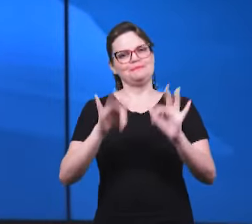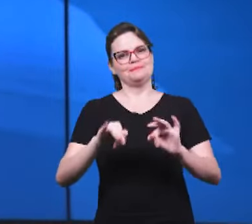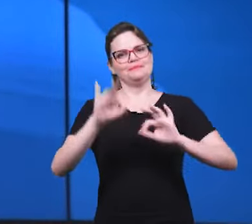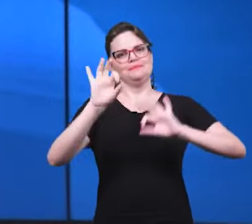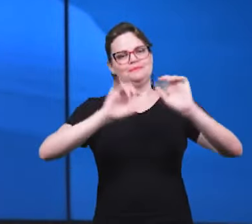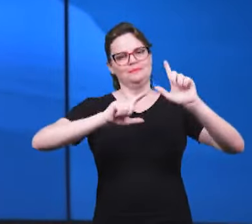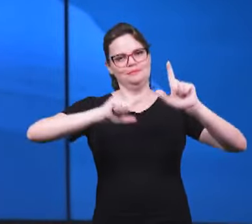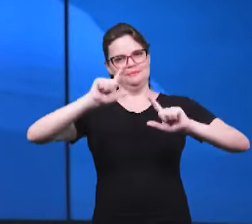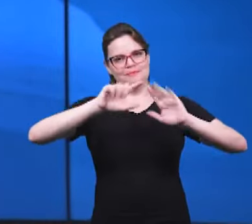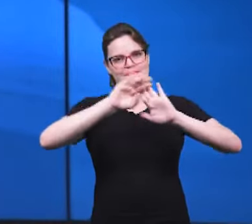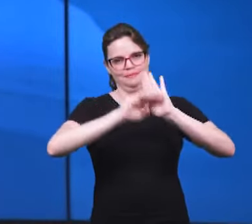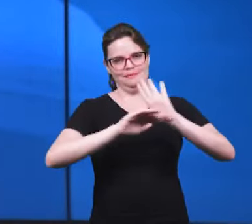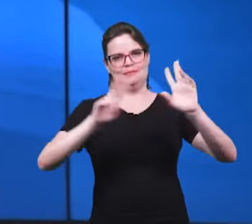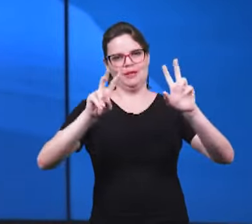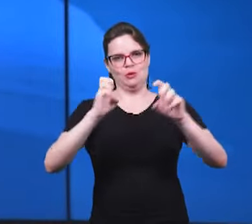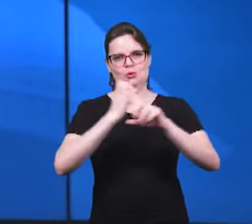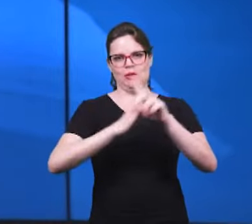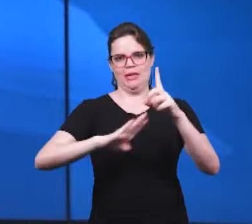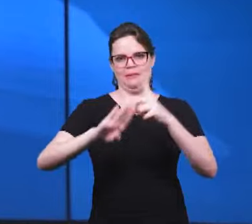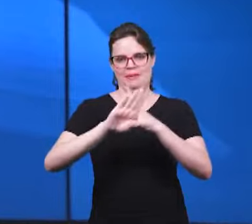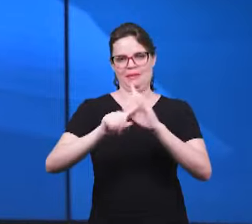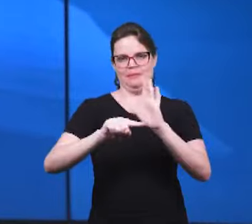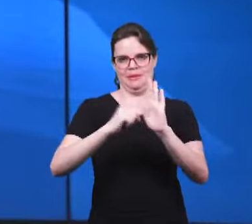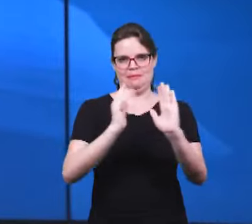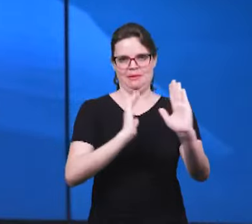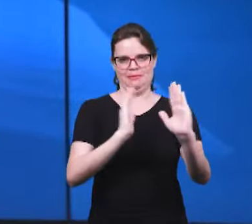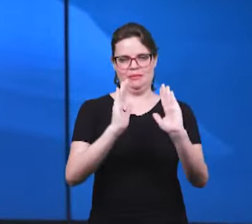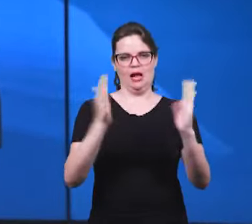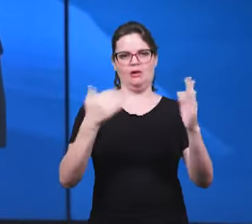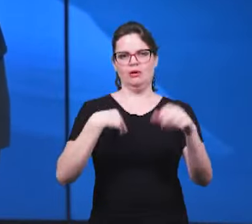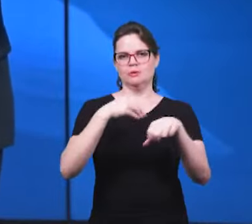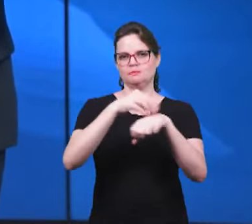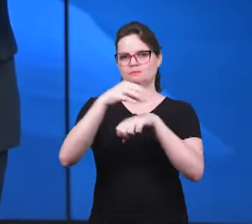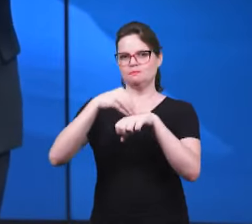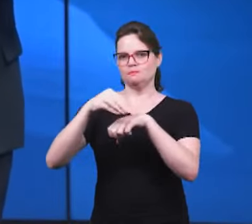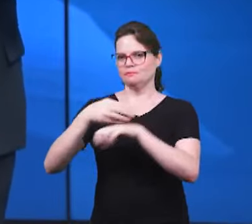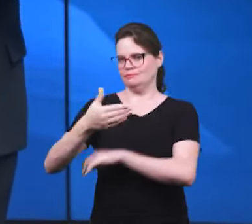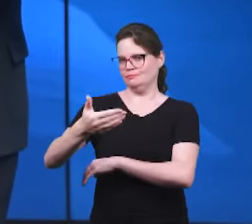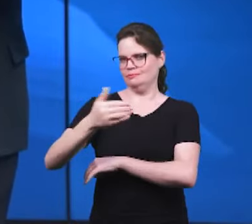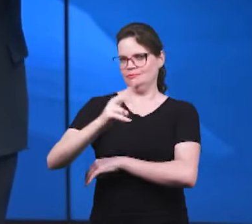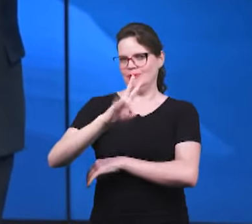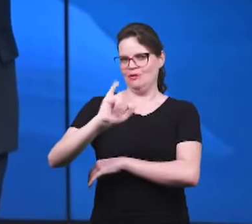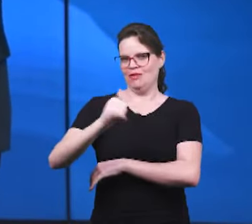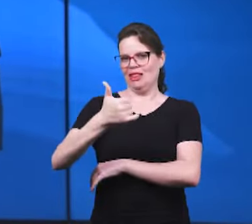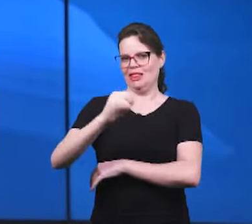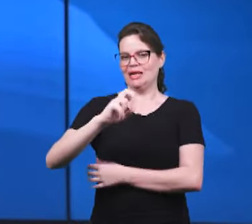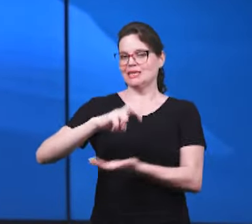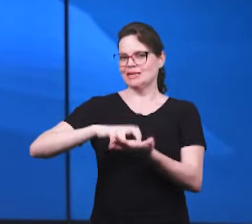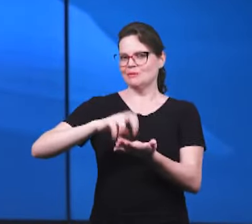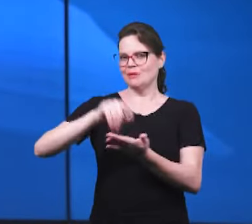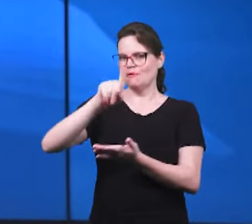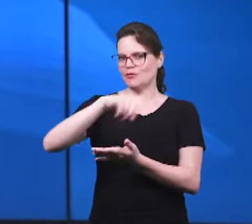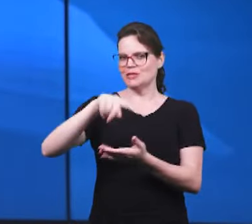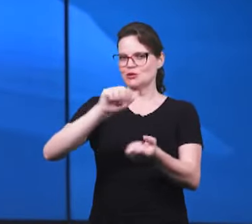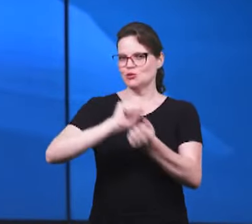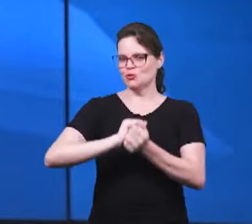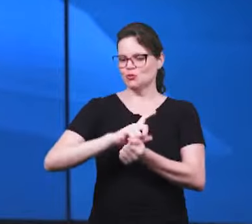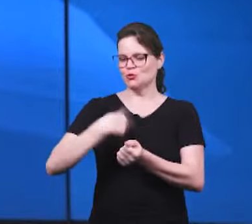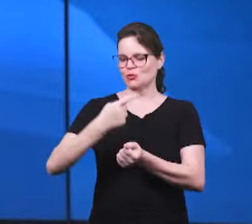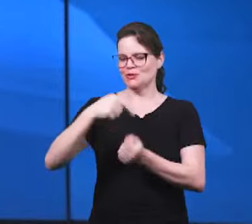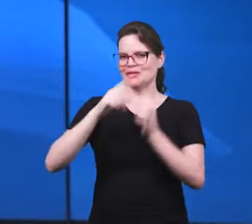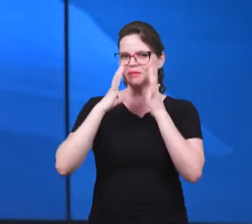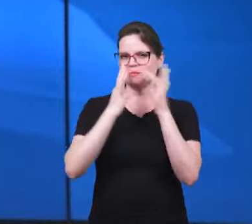nossa programação dessa primeira parte da Escola Bíblica Dominical fazemos aqui uma recomendação para que daqui a pouco às 10 horas da manhã você esteja